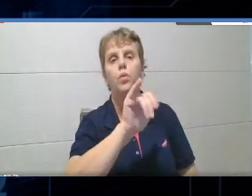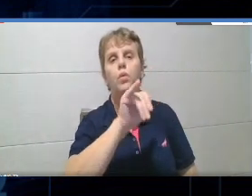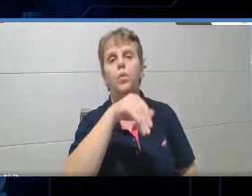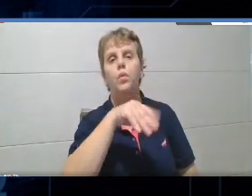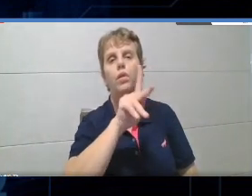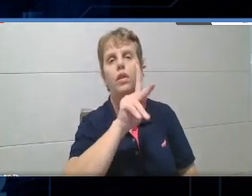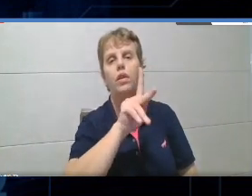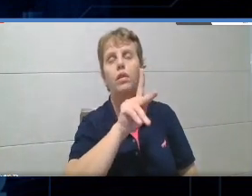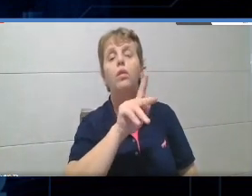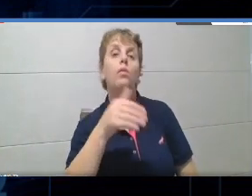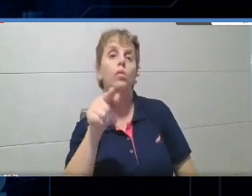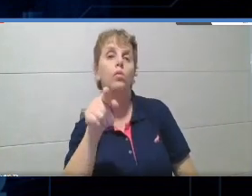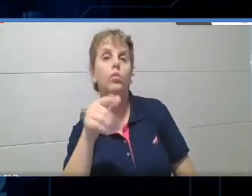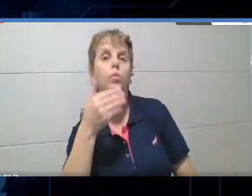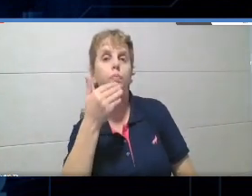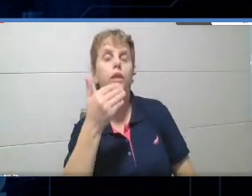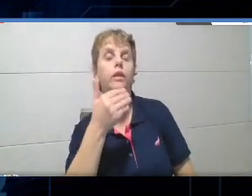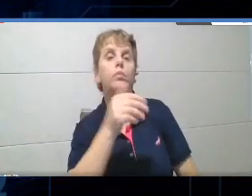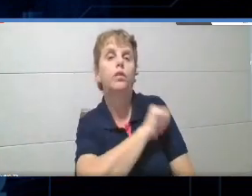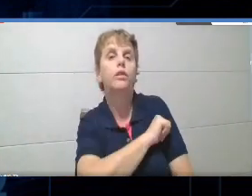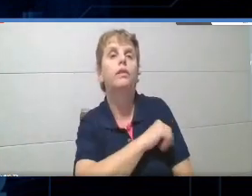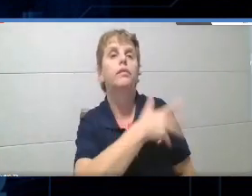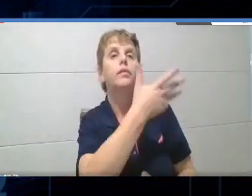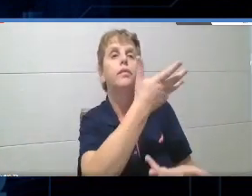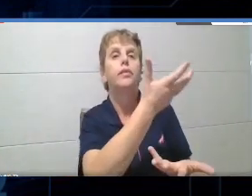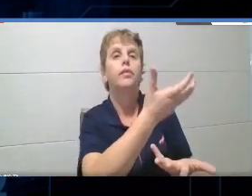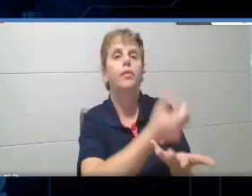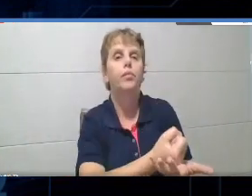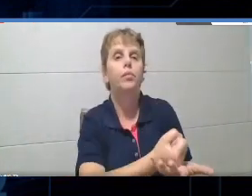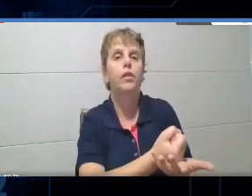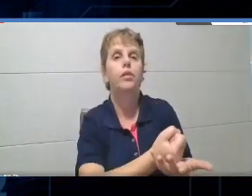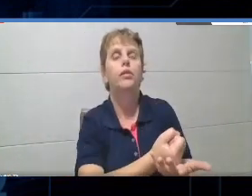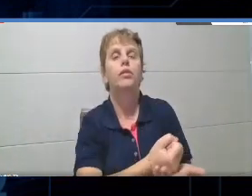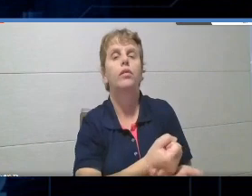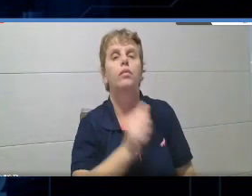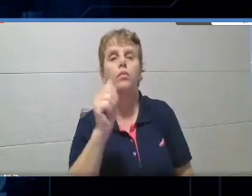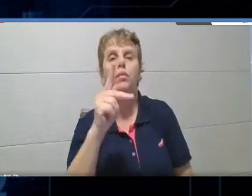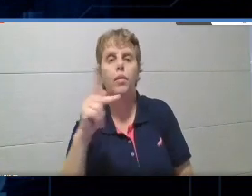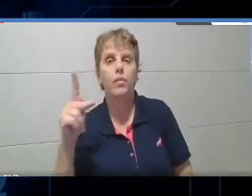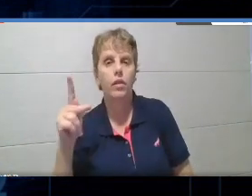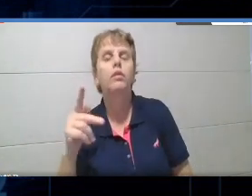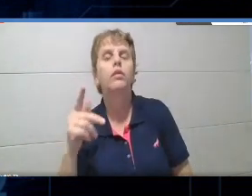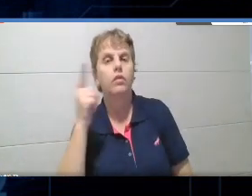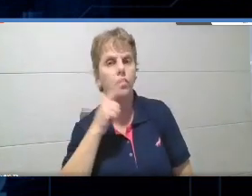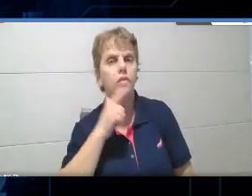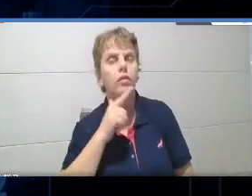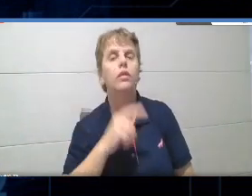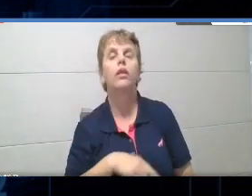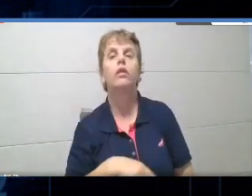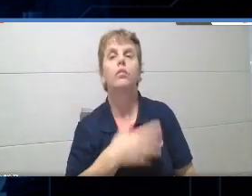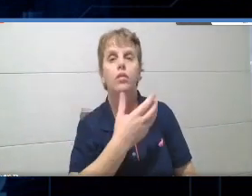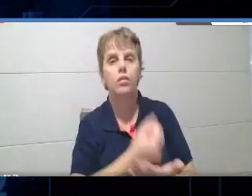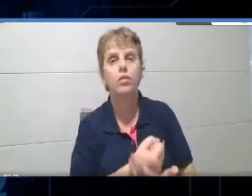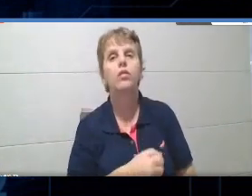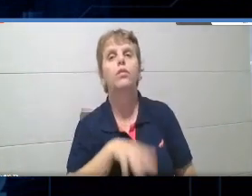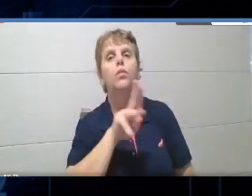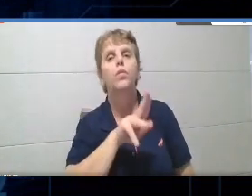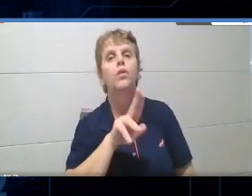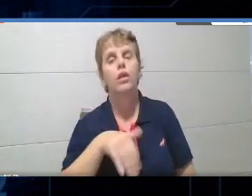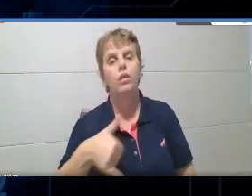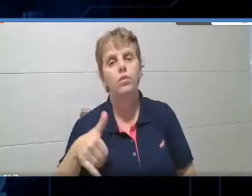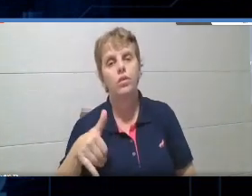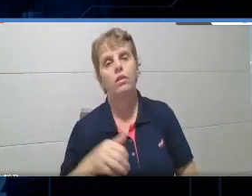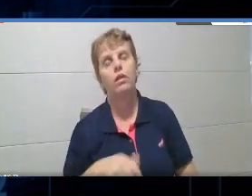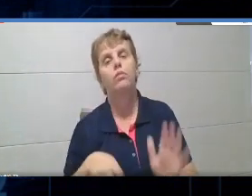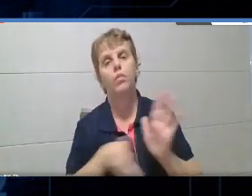pedir para que eles baixem o aplicativo seguindo aqueles dois videozinhos que eu mandei. Eles podem baixar o aplicativo e estar usando pelo celular. Ou